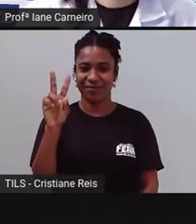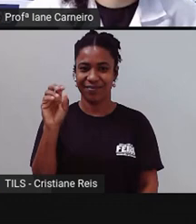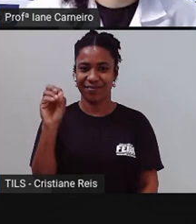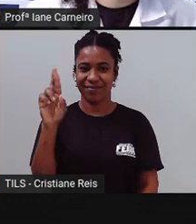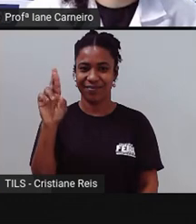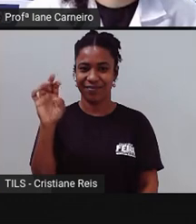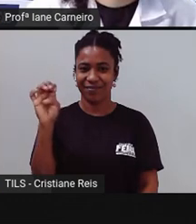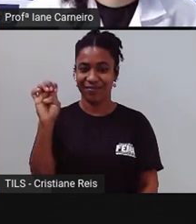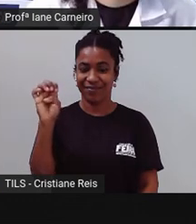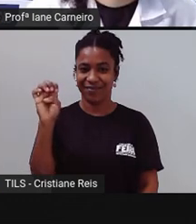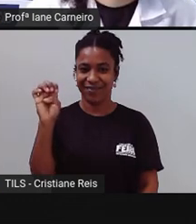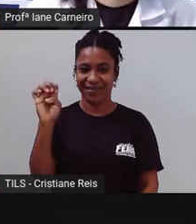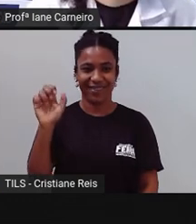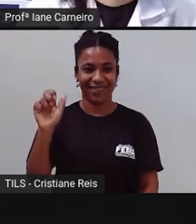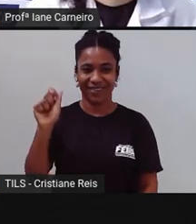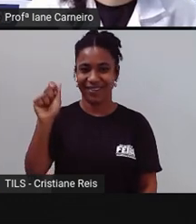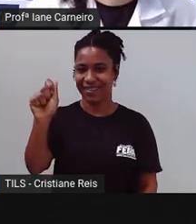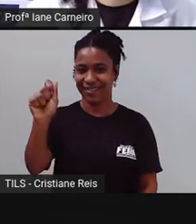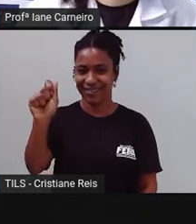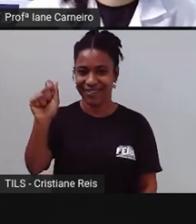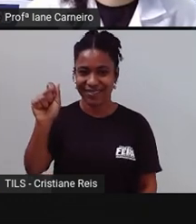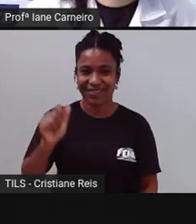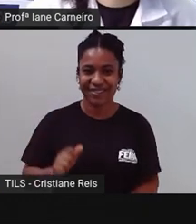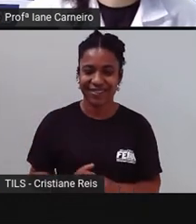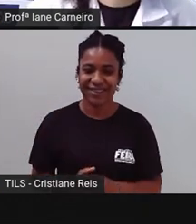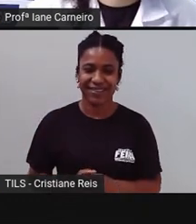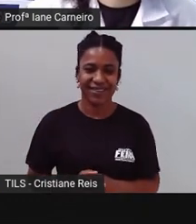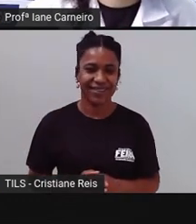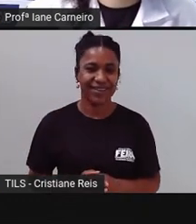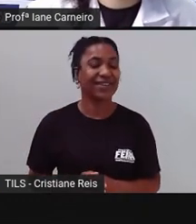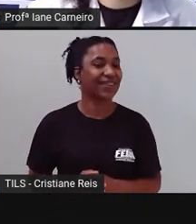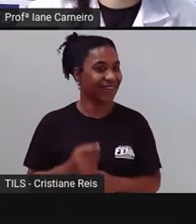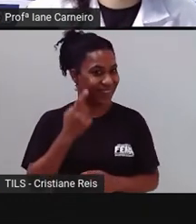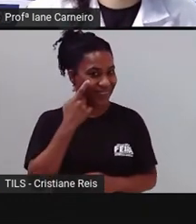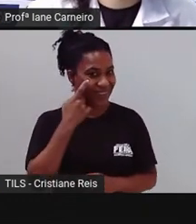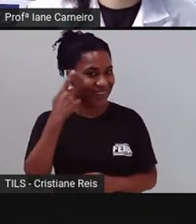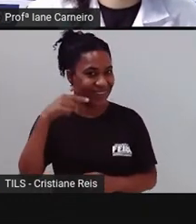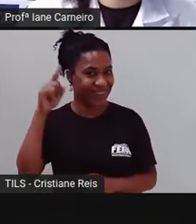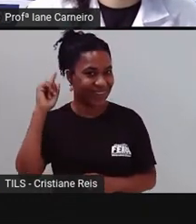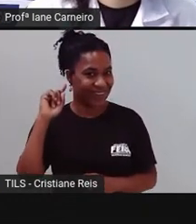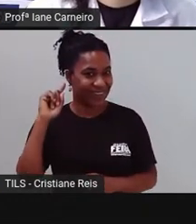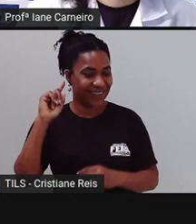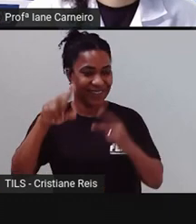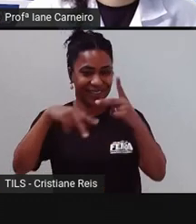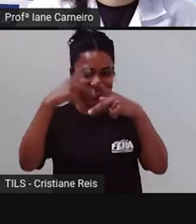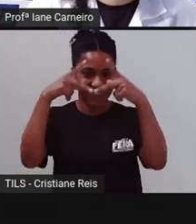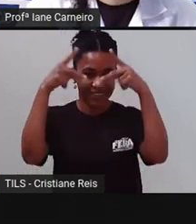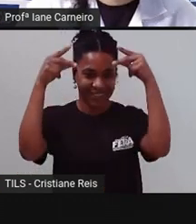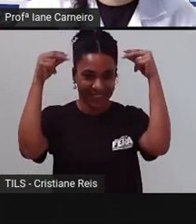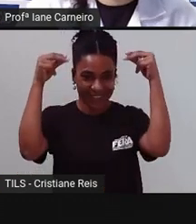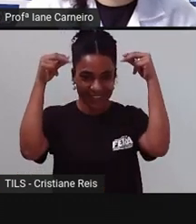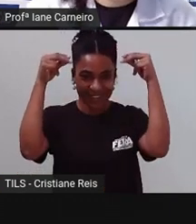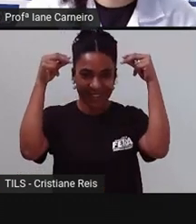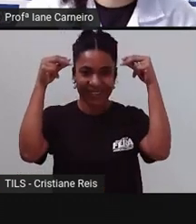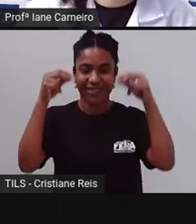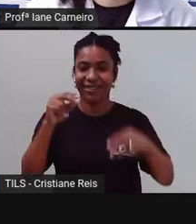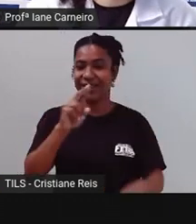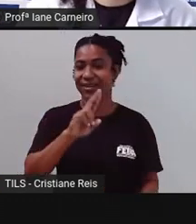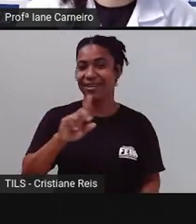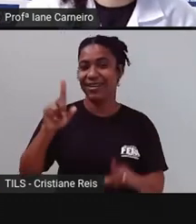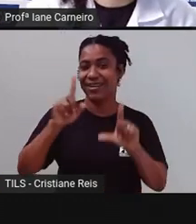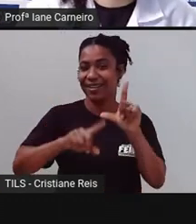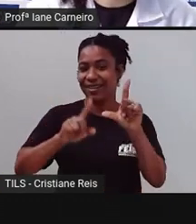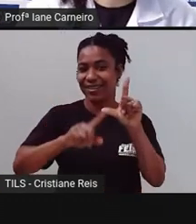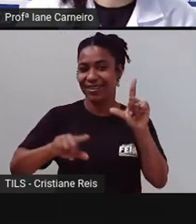letra A. E aqui, de novo, a gente já viu na divinha anterior, é o? Laço. Qual é a letra